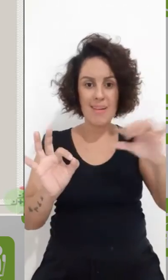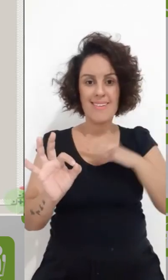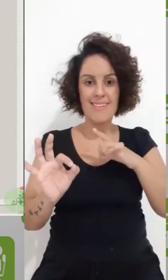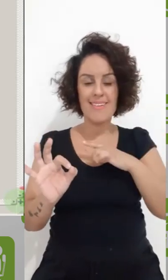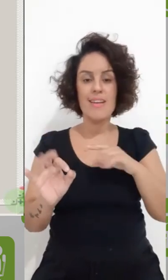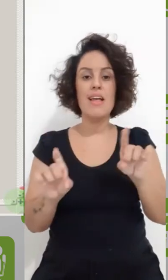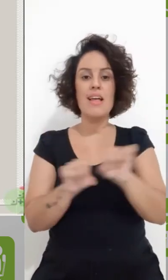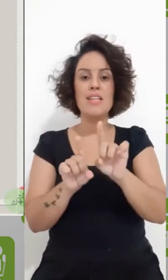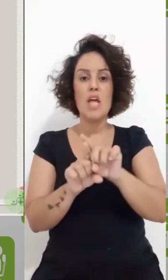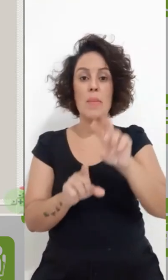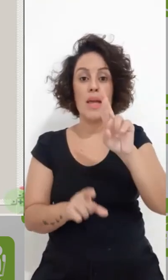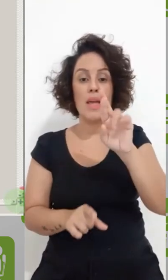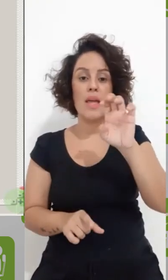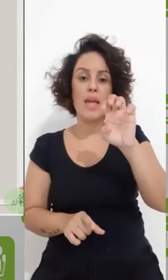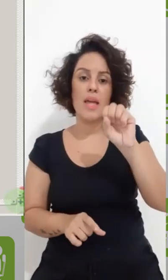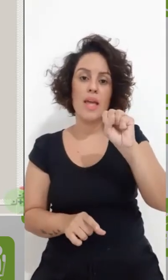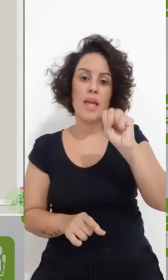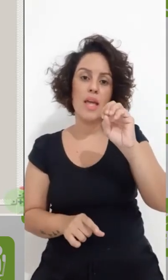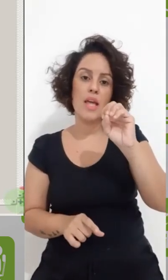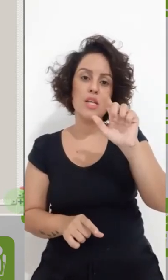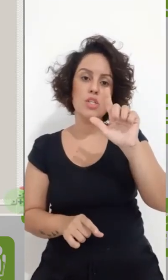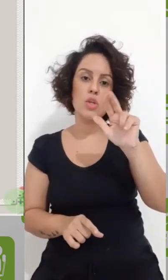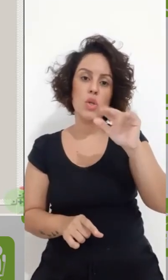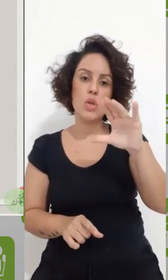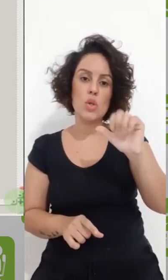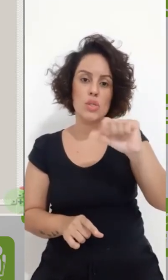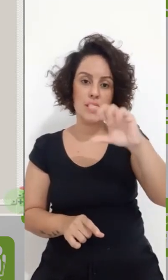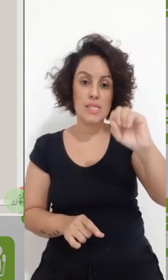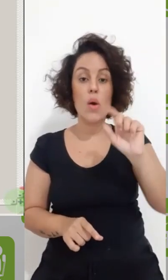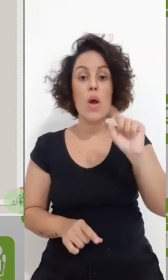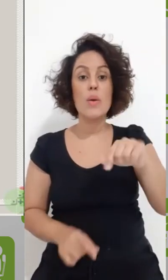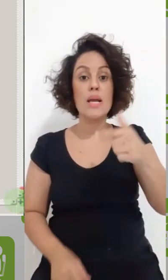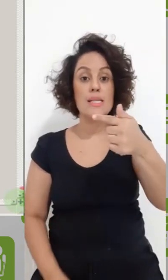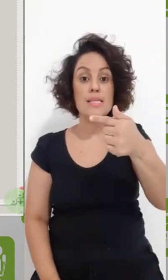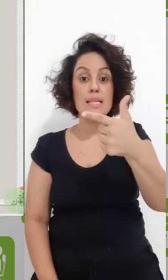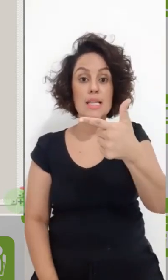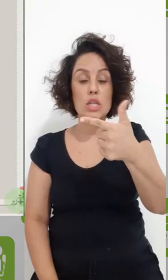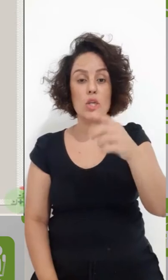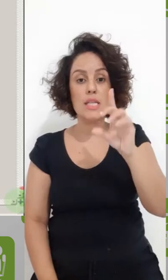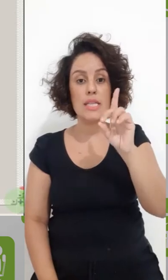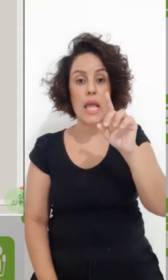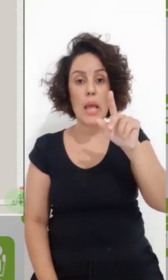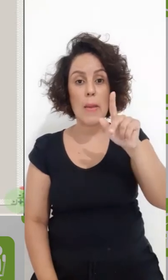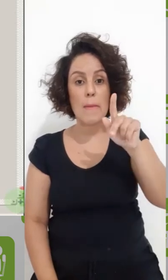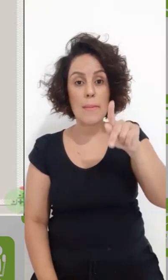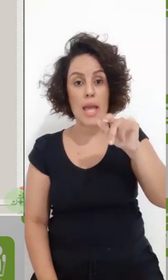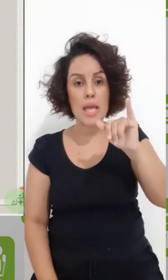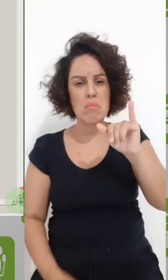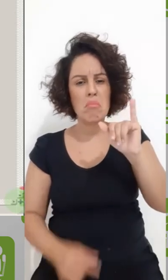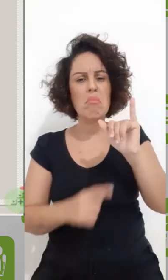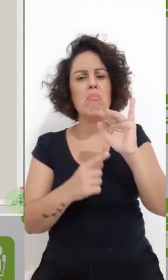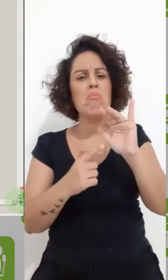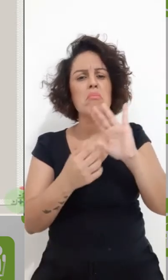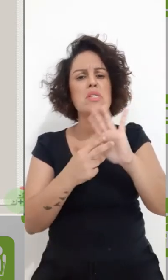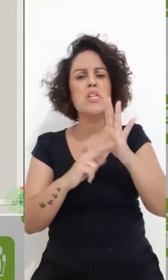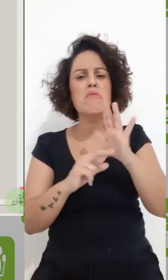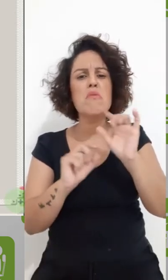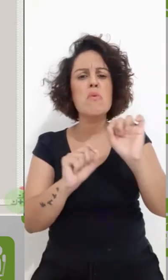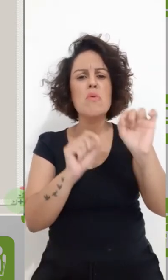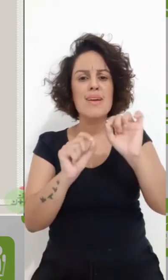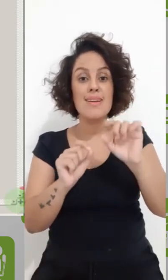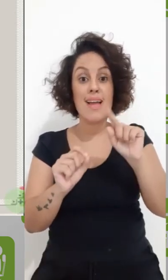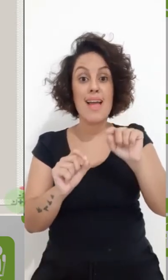resolução da foto, que é 72 dpi. Para quem não sabe o que é dpi,